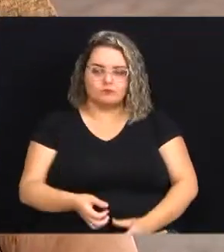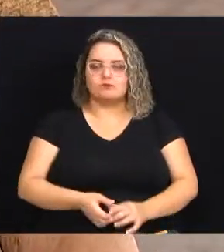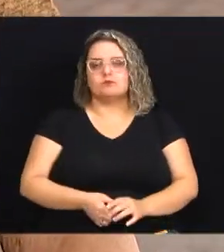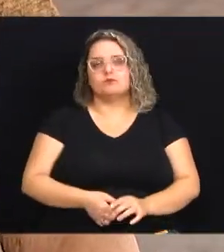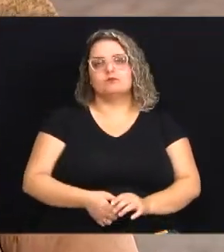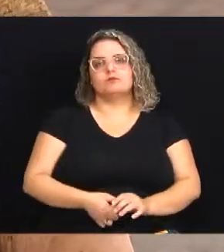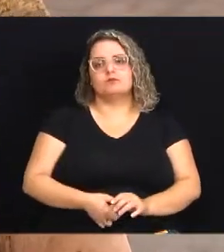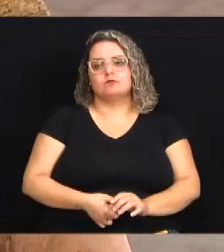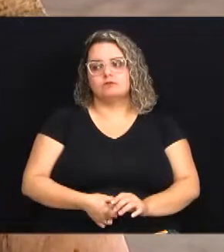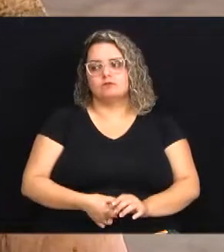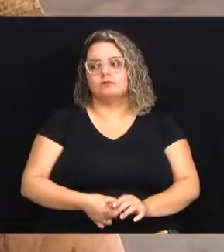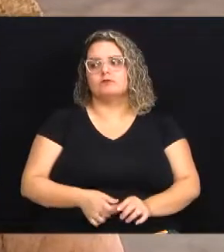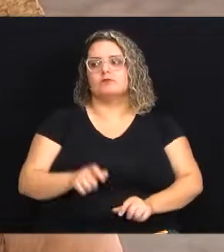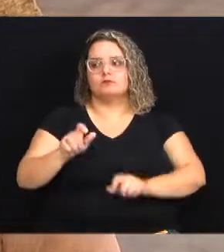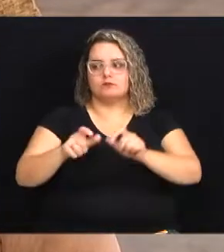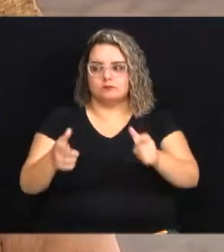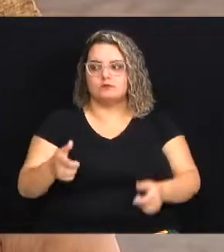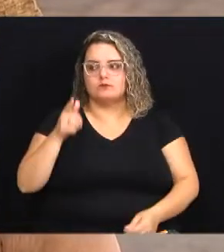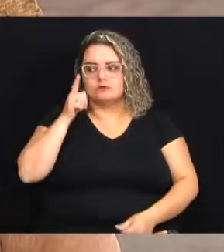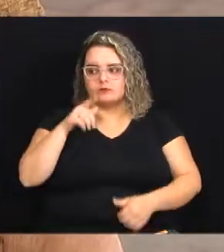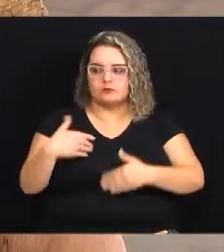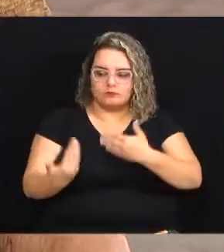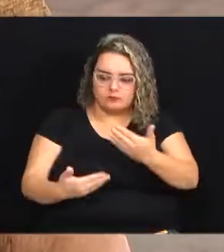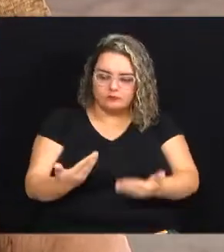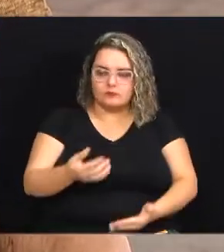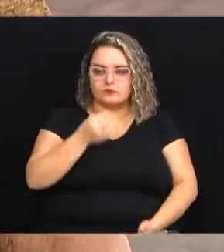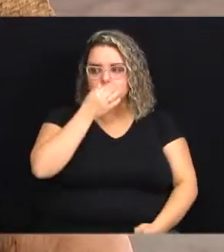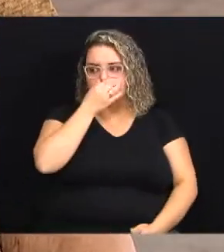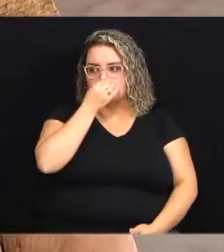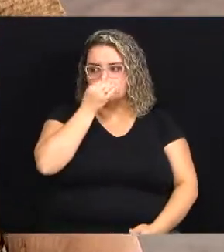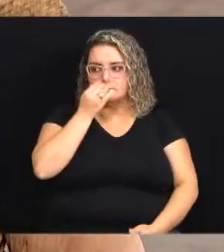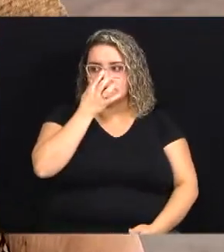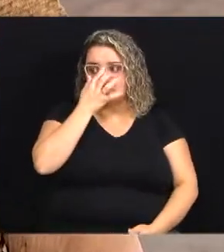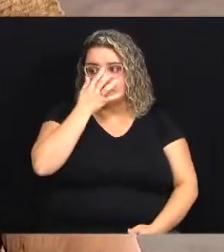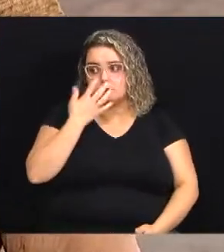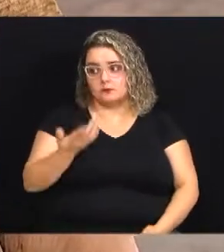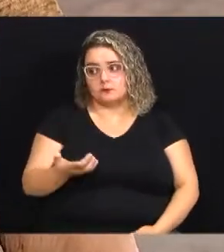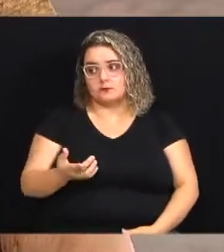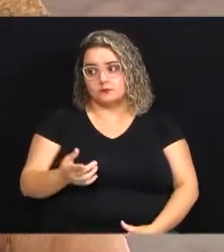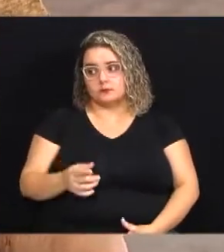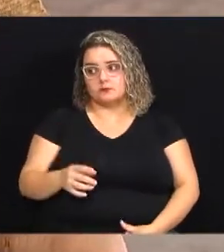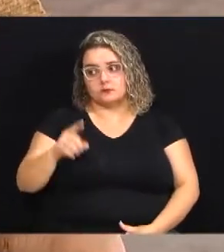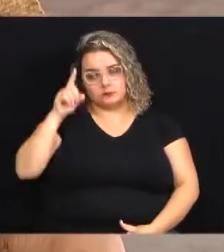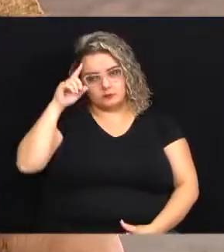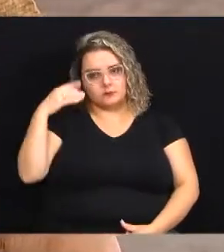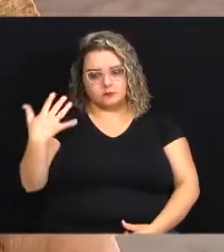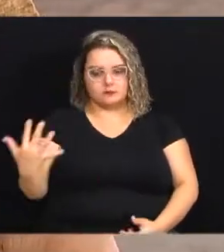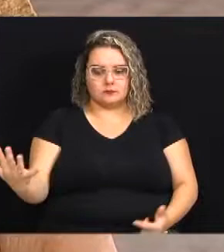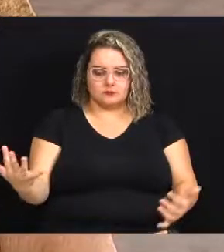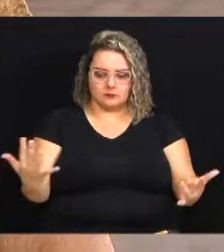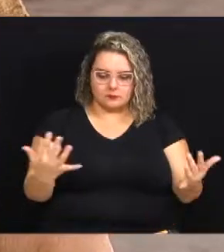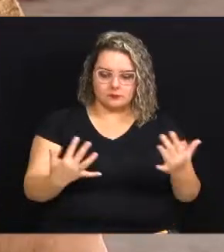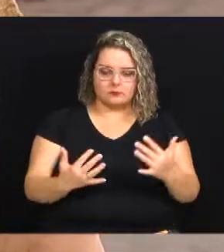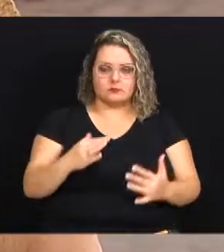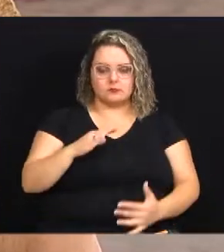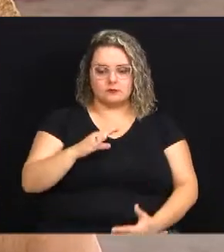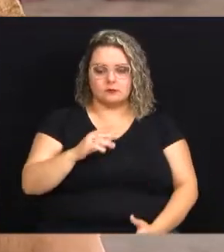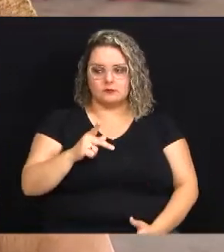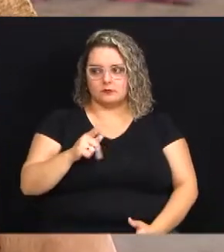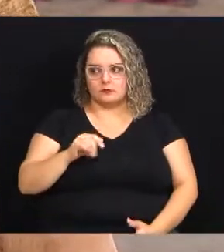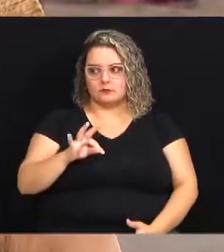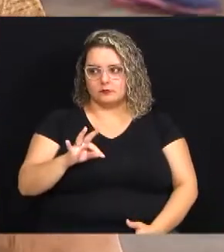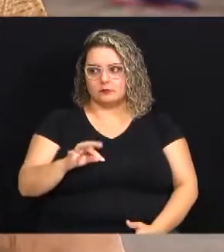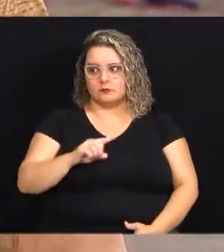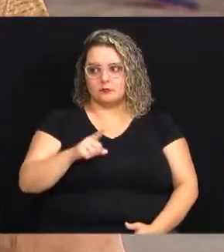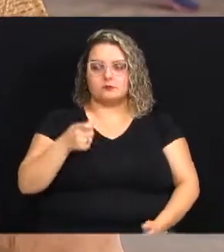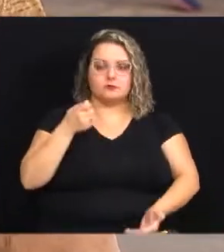mas o pessoal está levando e aparece cada dia aparece mais pessoas no Cepate para poder